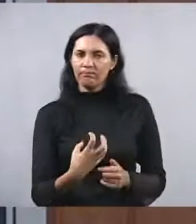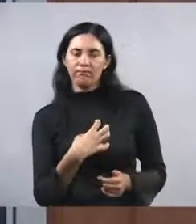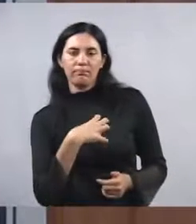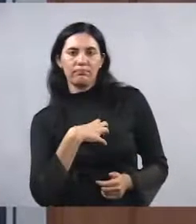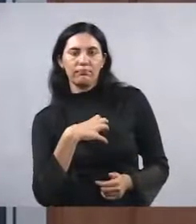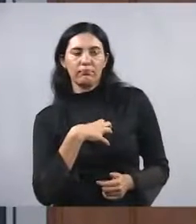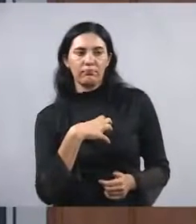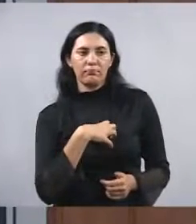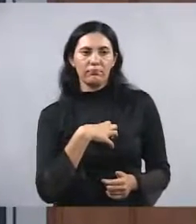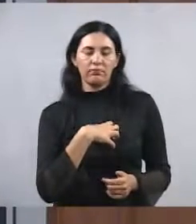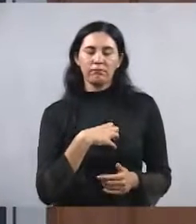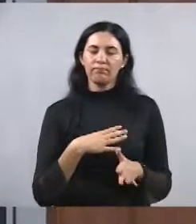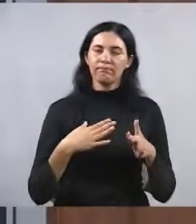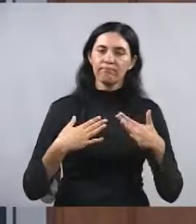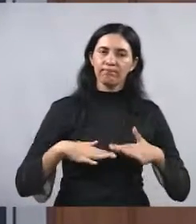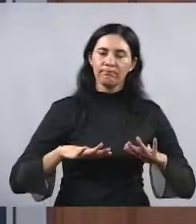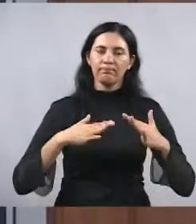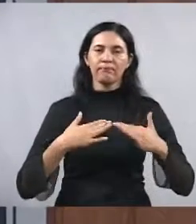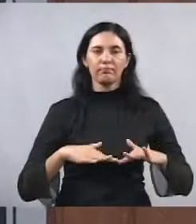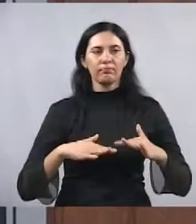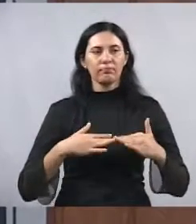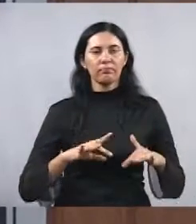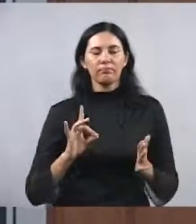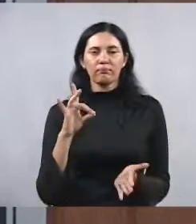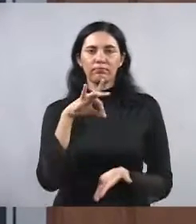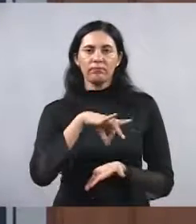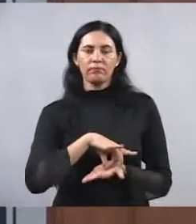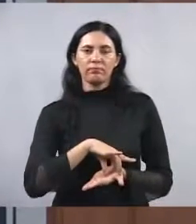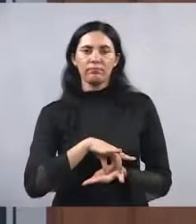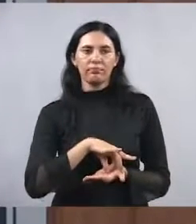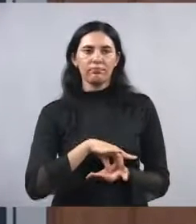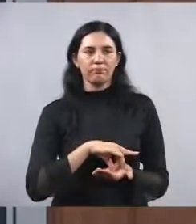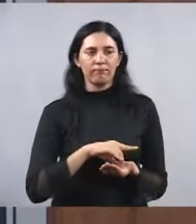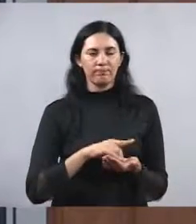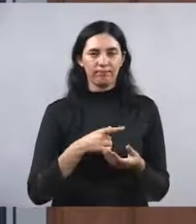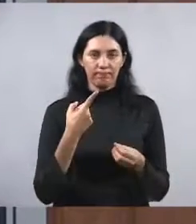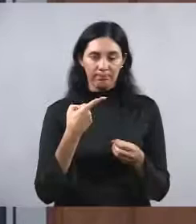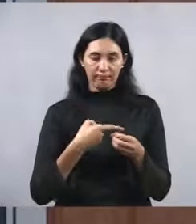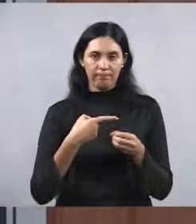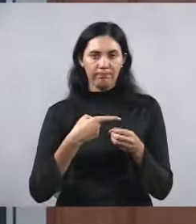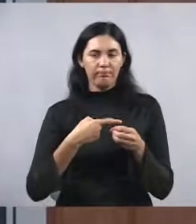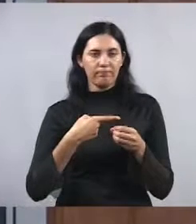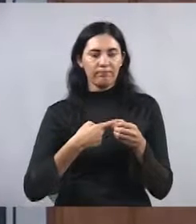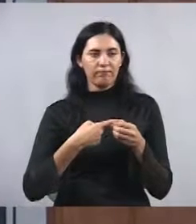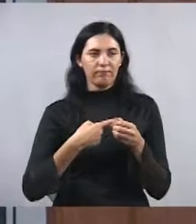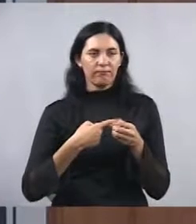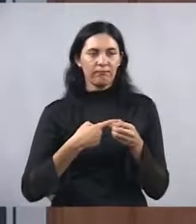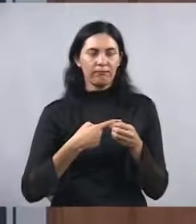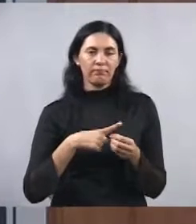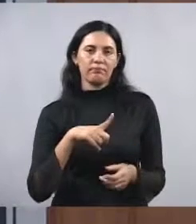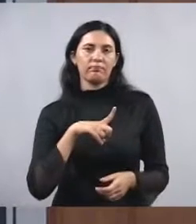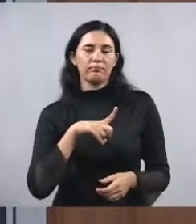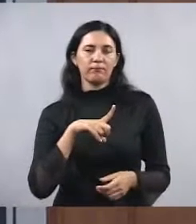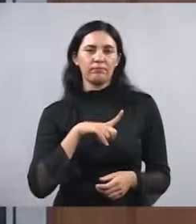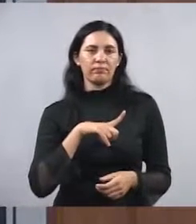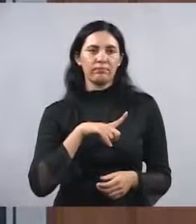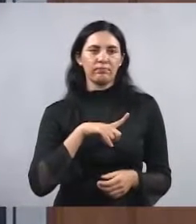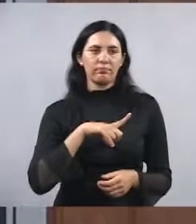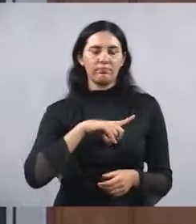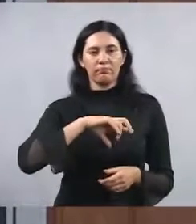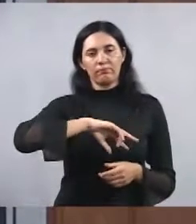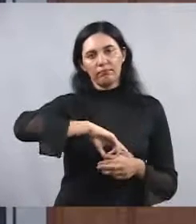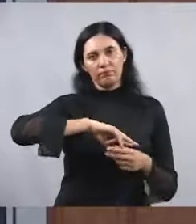absolutamente tranquila o fato do município, de expor de